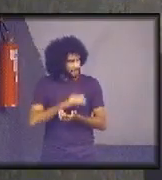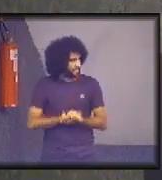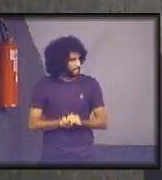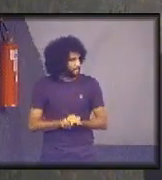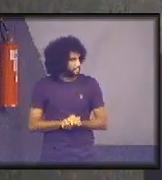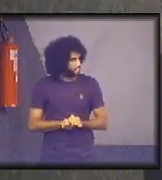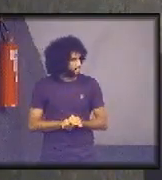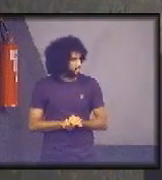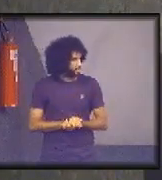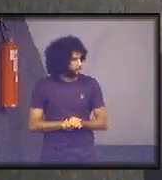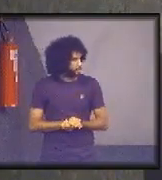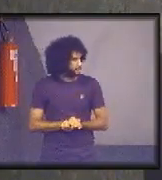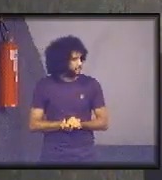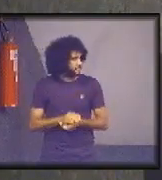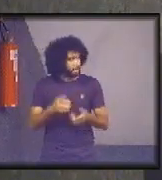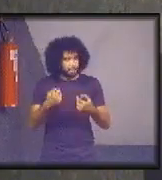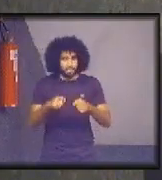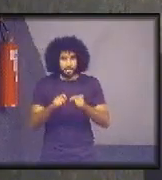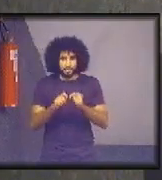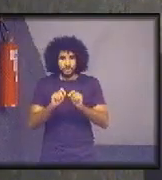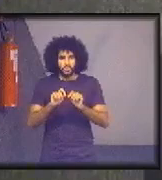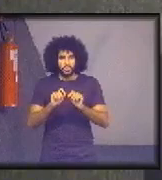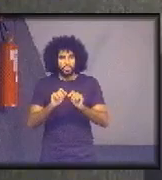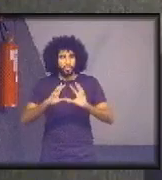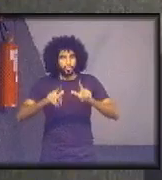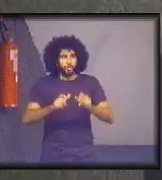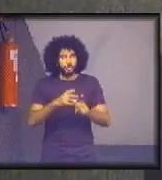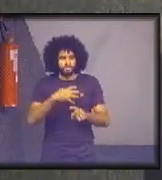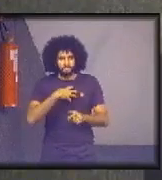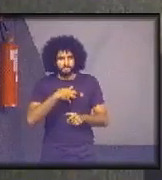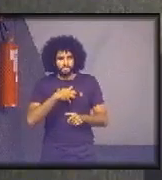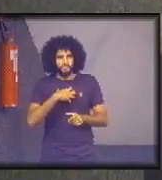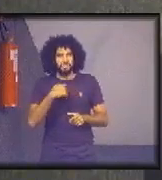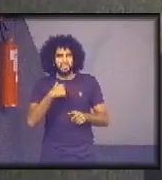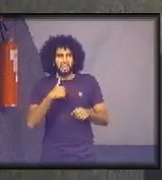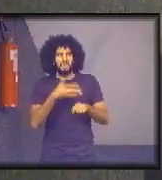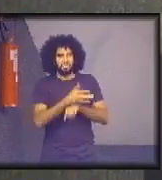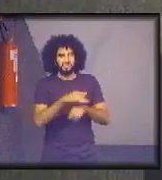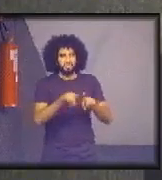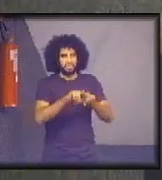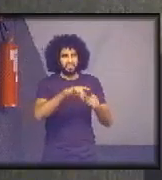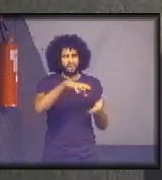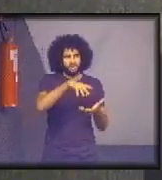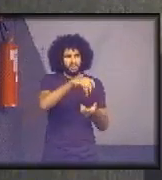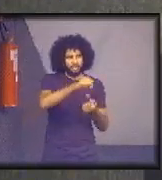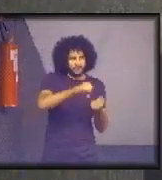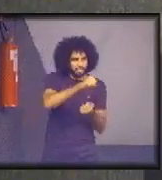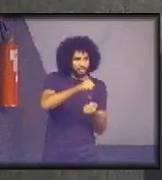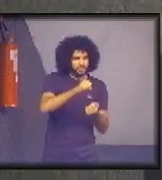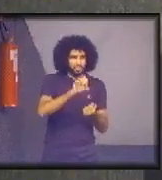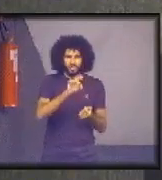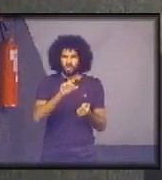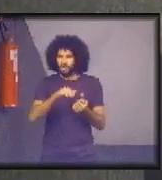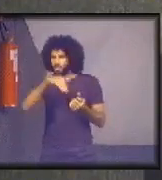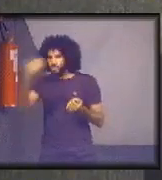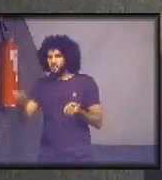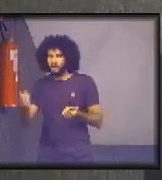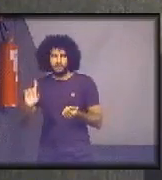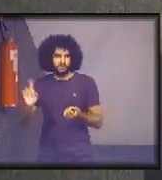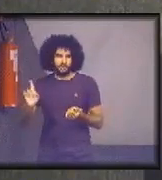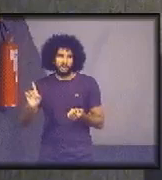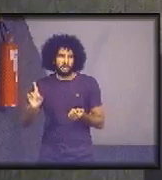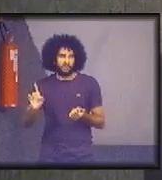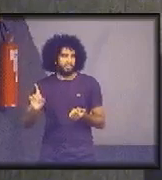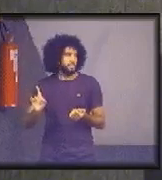fazer com que todos se sintam parte dessa sustentabilidade. Não só fora, como a gente faz parte também da rede Sustenta Paraná,